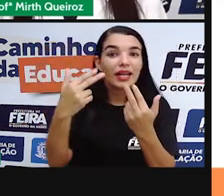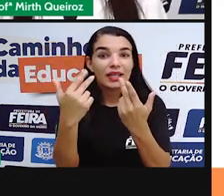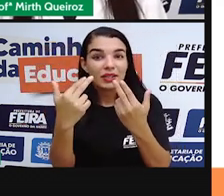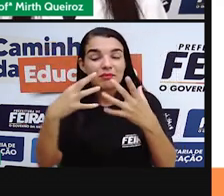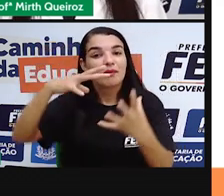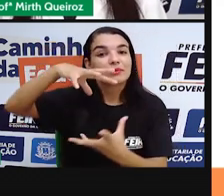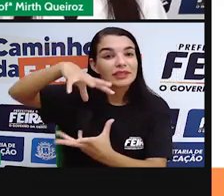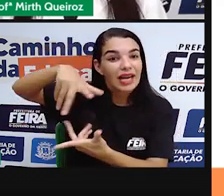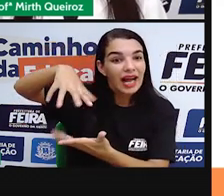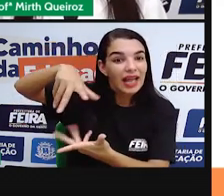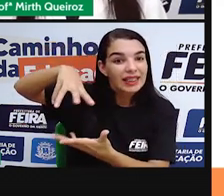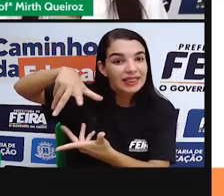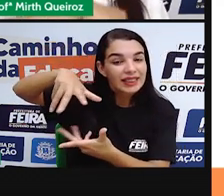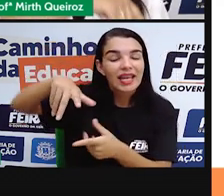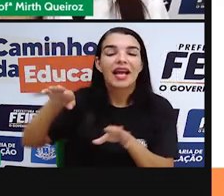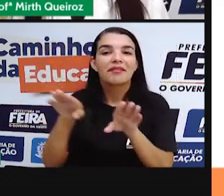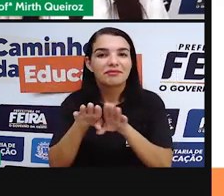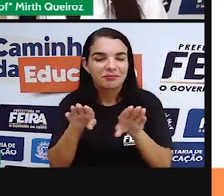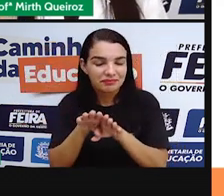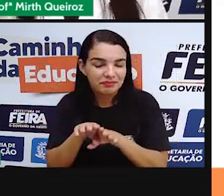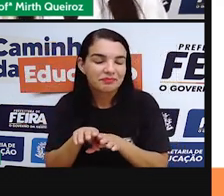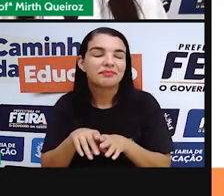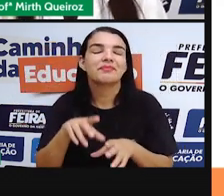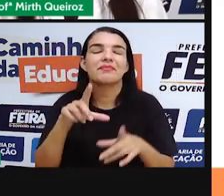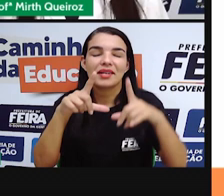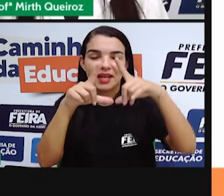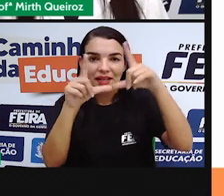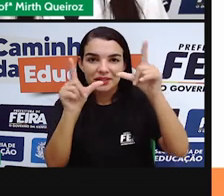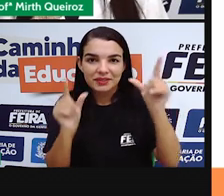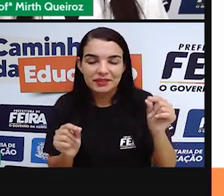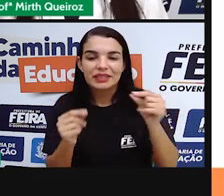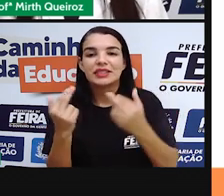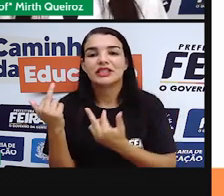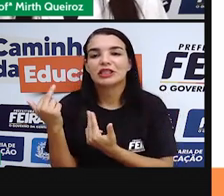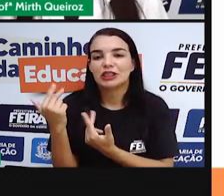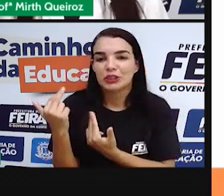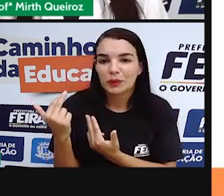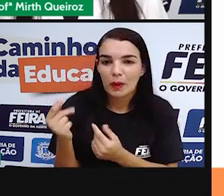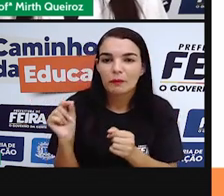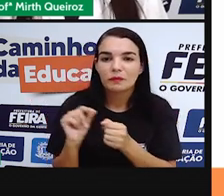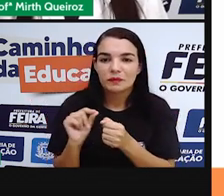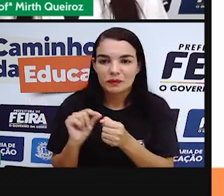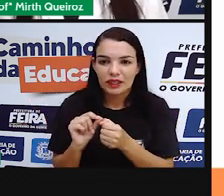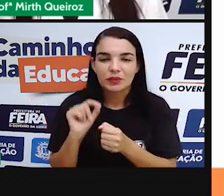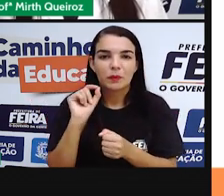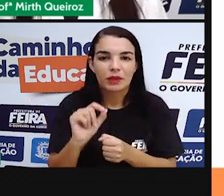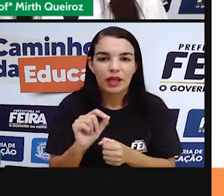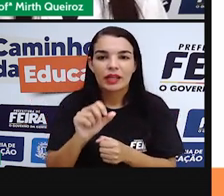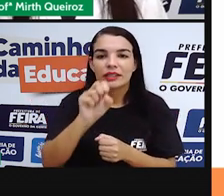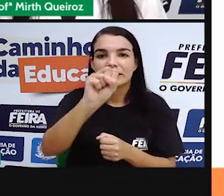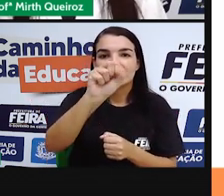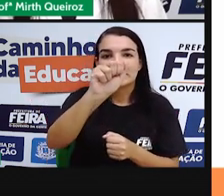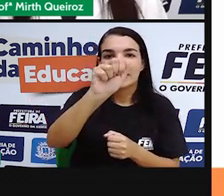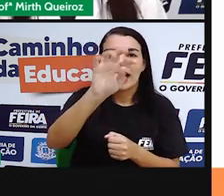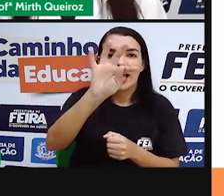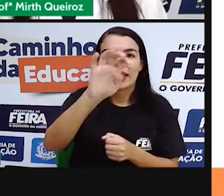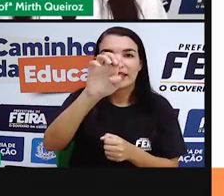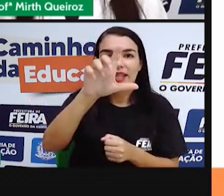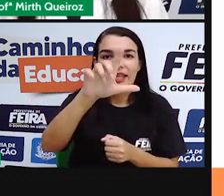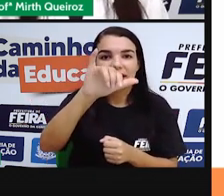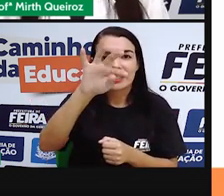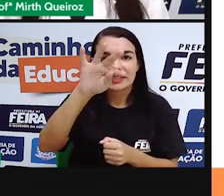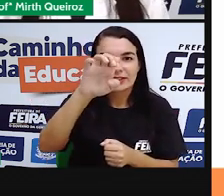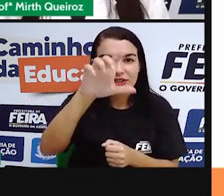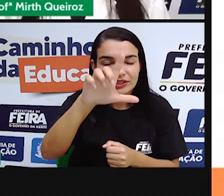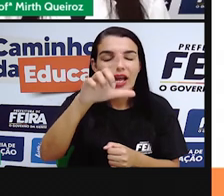do Sol, a Lua faz em torno da Terra. A Lua é o satélite natural da Terra.